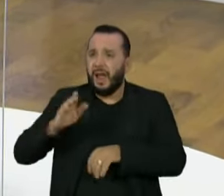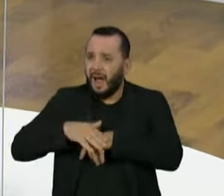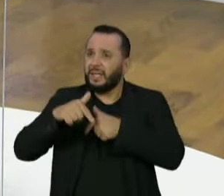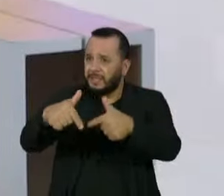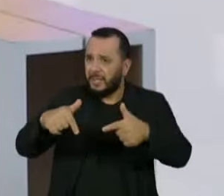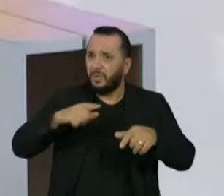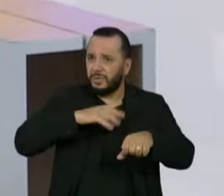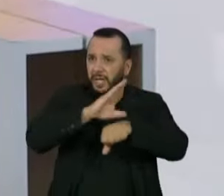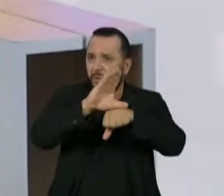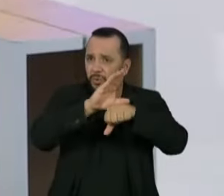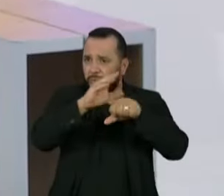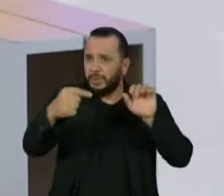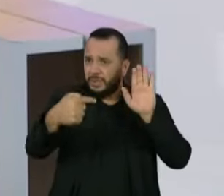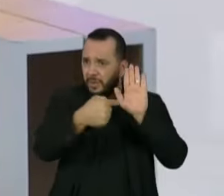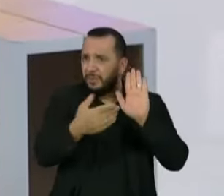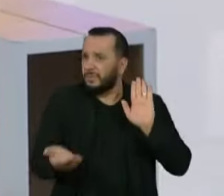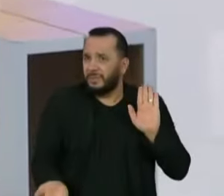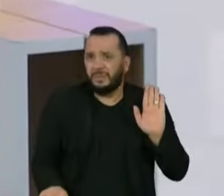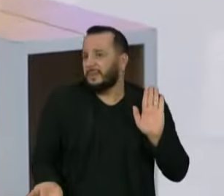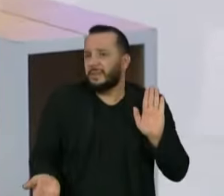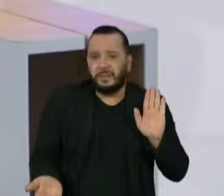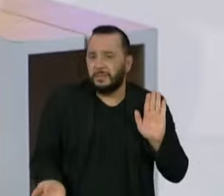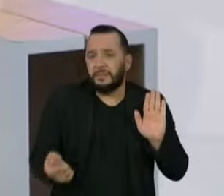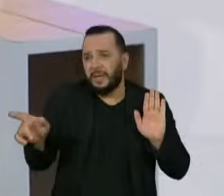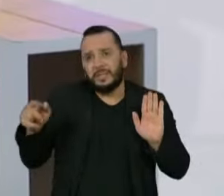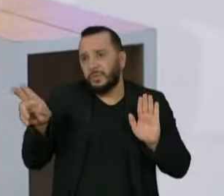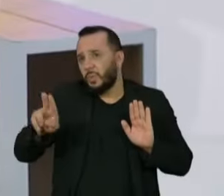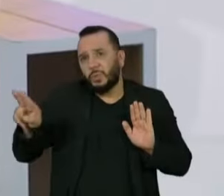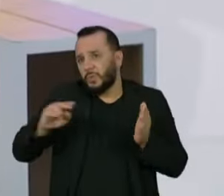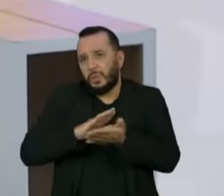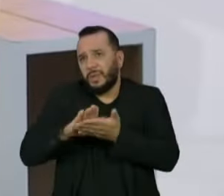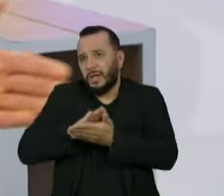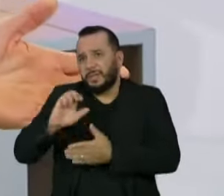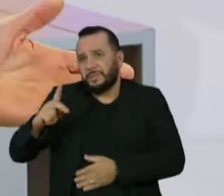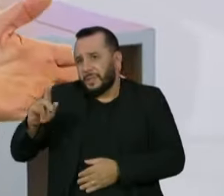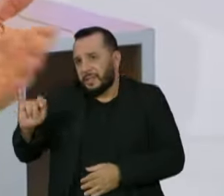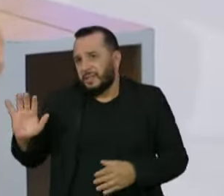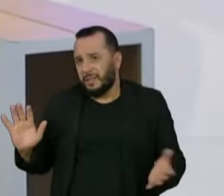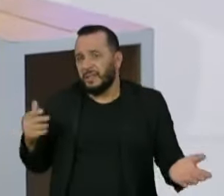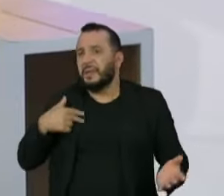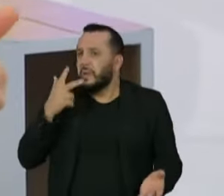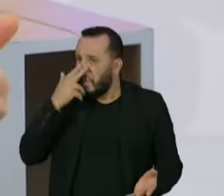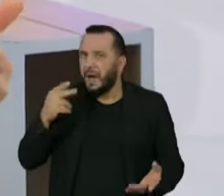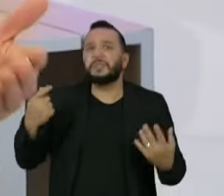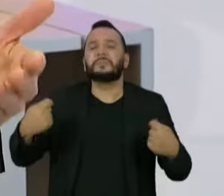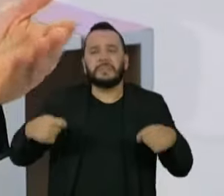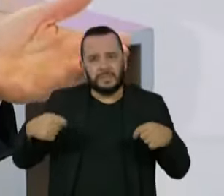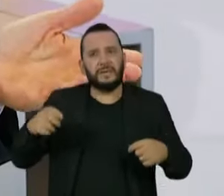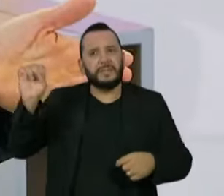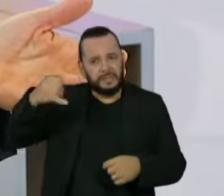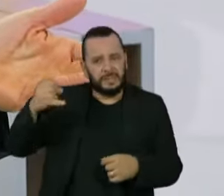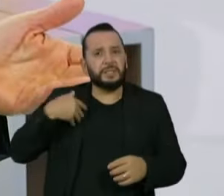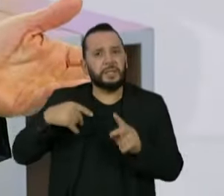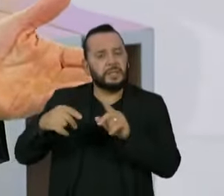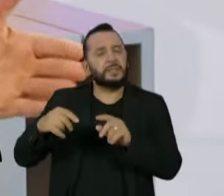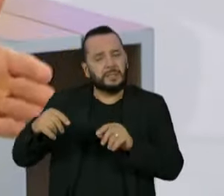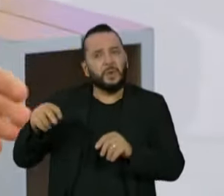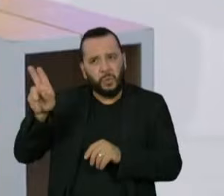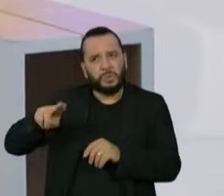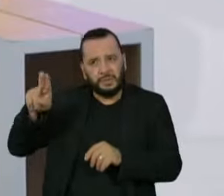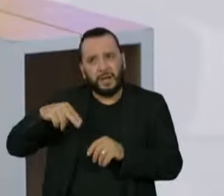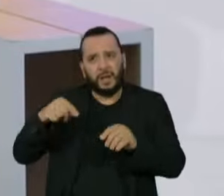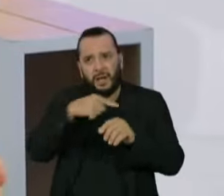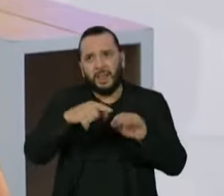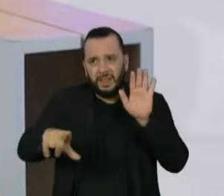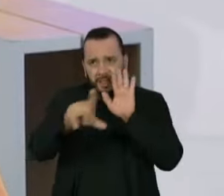acautelatórias previstas dentro do Código de Processo Penal e que não tiveram utilização dentro da CPI e que eu acho que seria um momento muito positivo. Então, eu